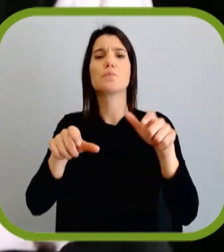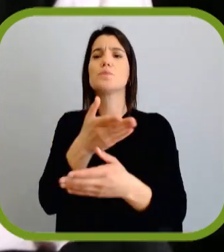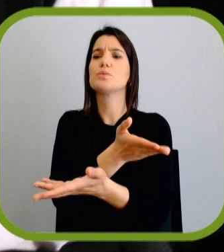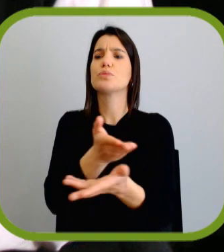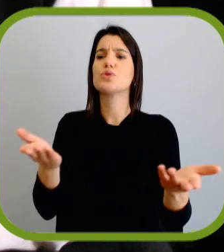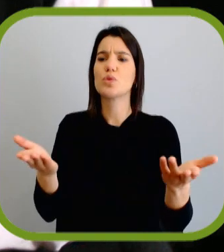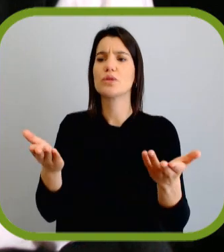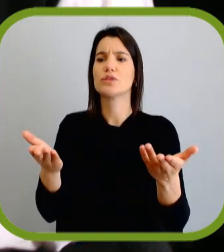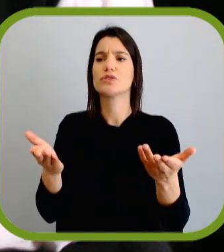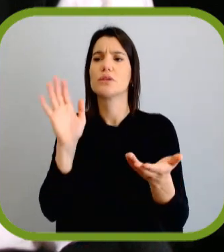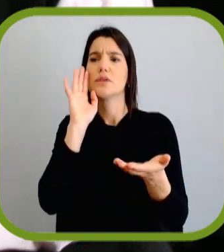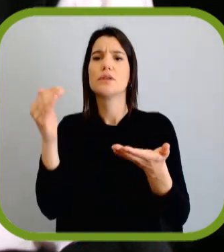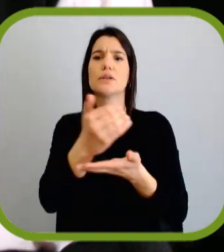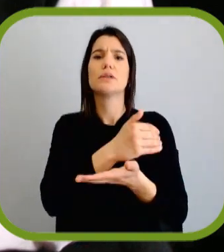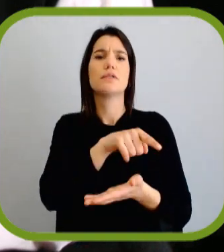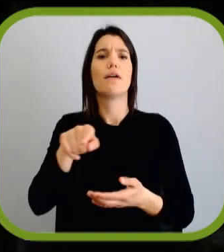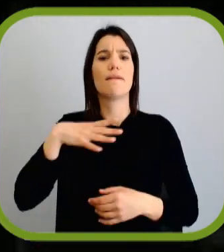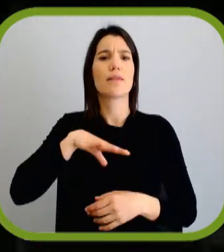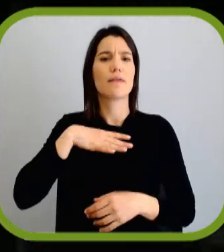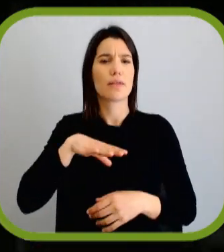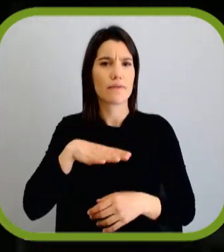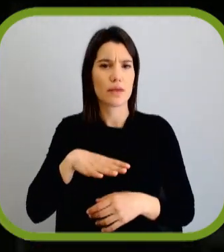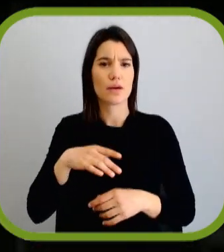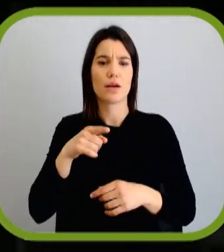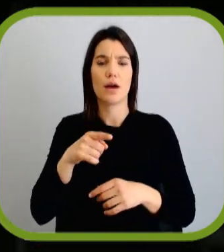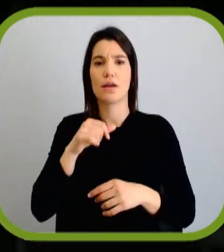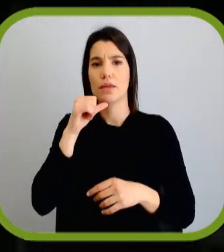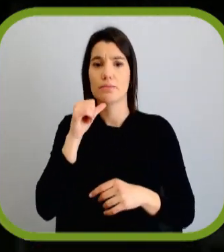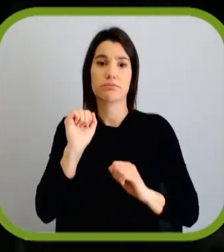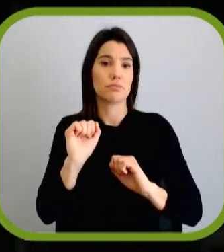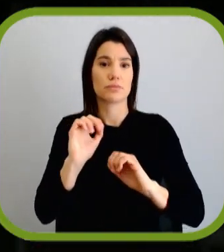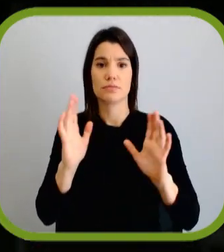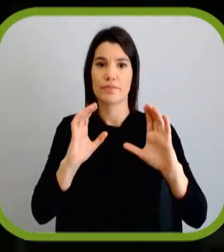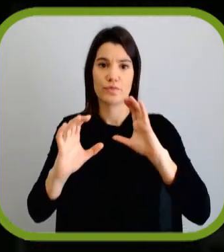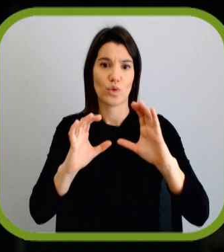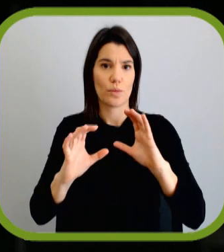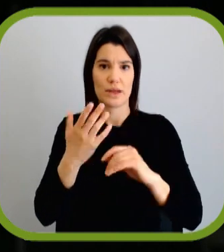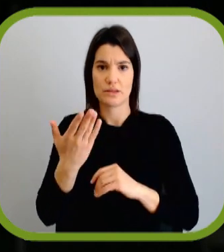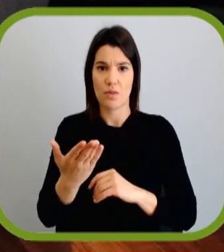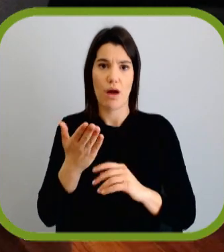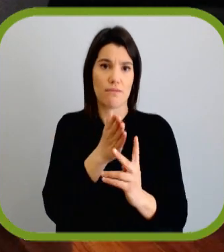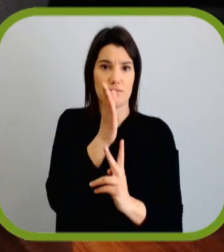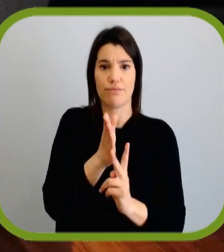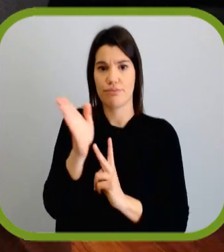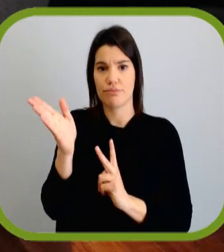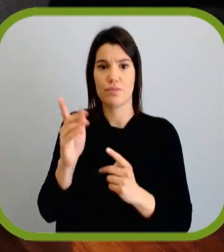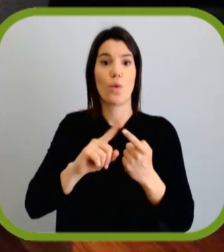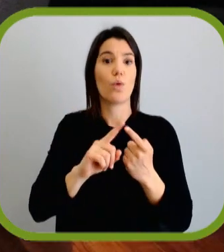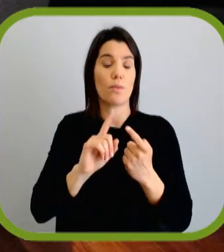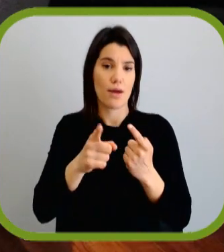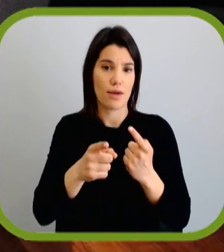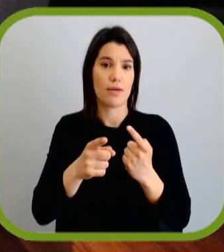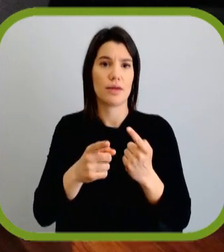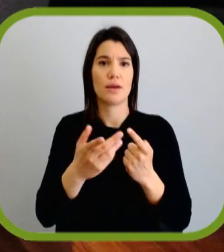aspirações dos eleitores, que é sempre uma corrente, digamos, a comunicação tem sempre um fluxo de duas correntes,